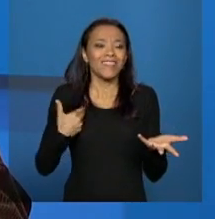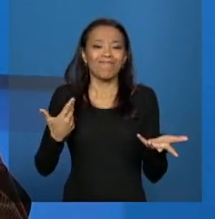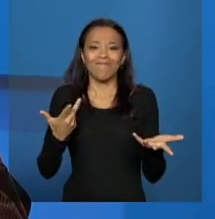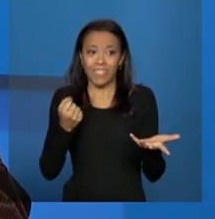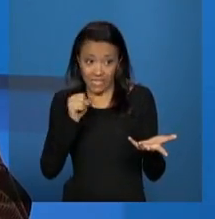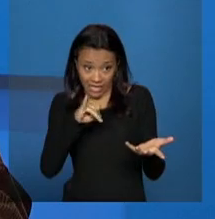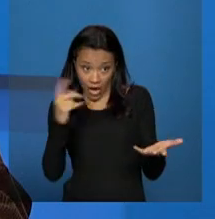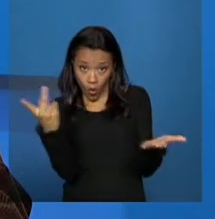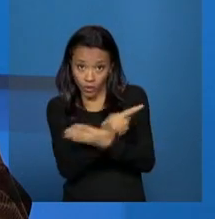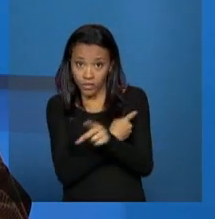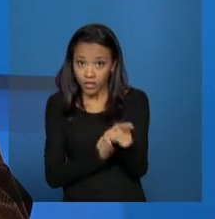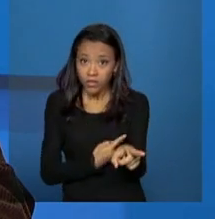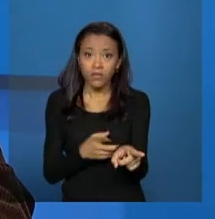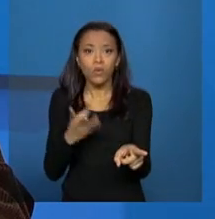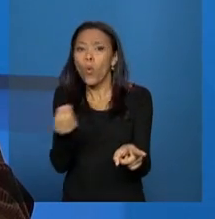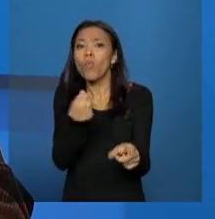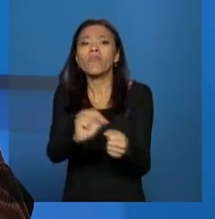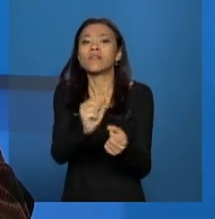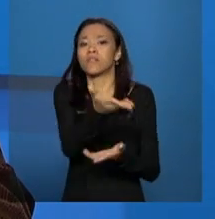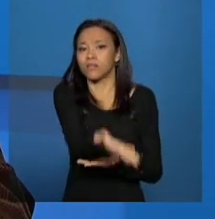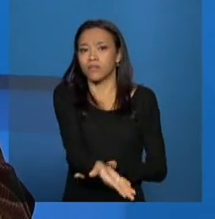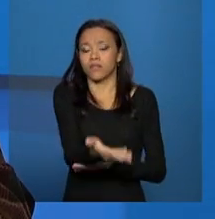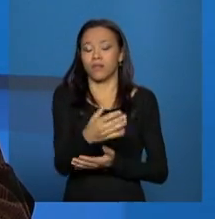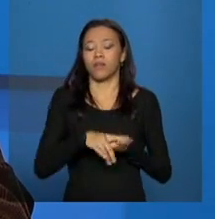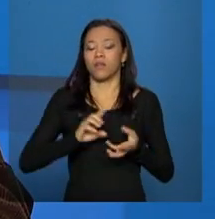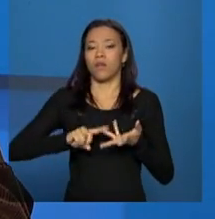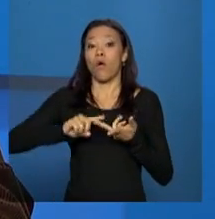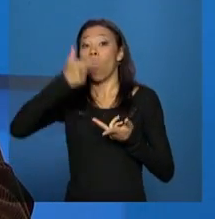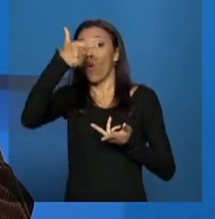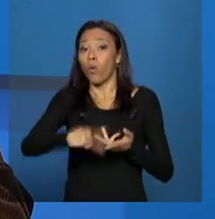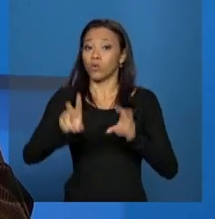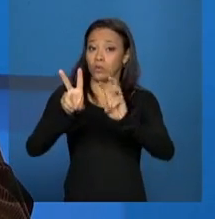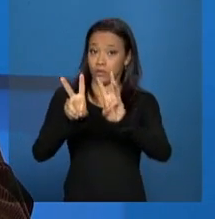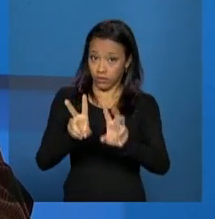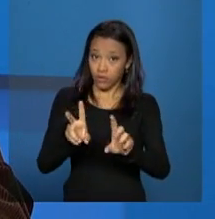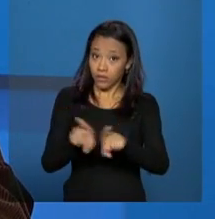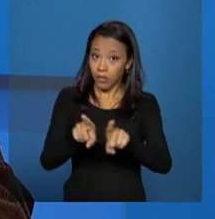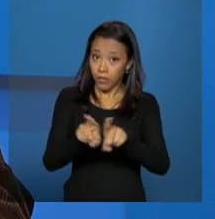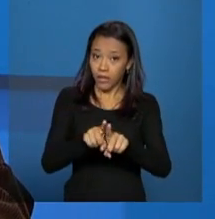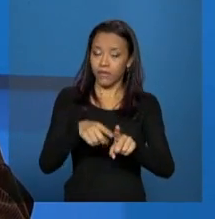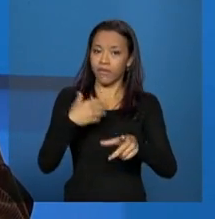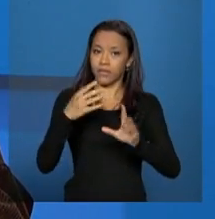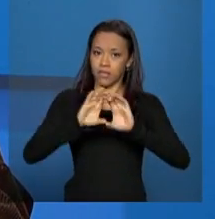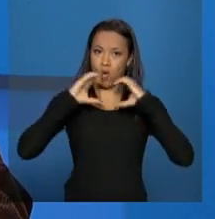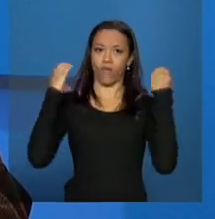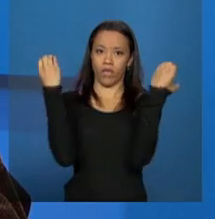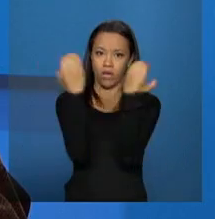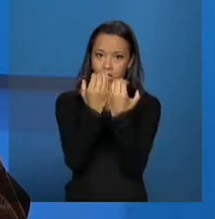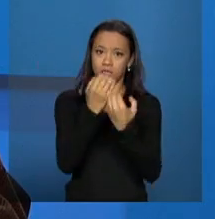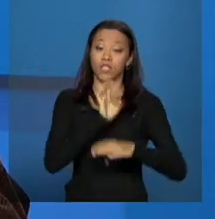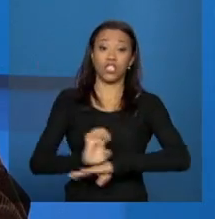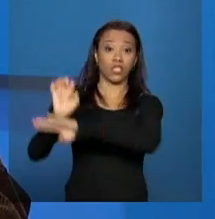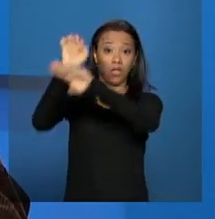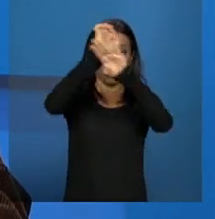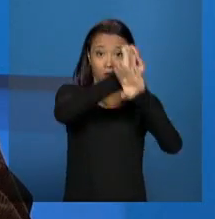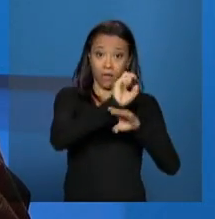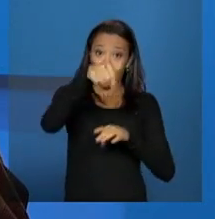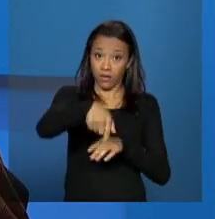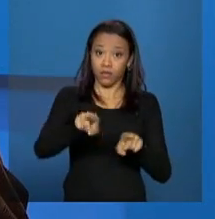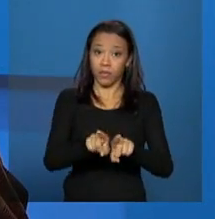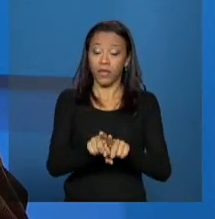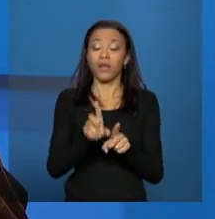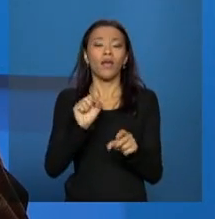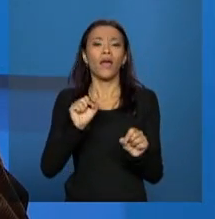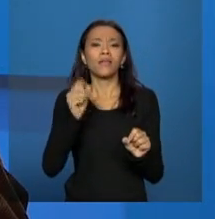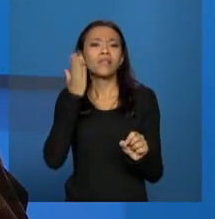situação dessa acontecendo. Outra coisa, né, ao ser trabalhado nessas conferências municipais e também na área estadual e aqui na nossa também, é a questão de